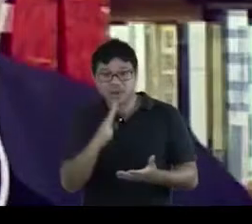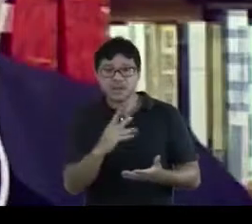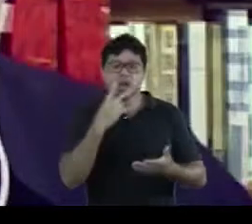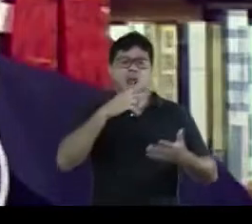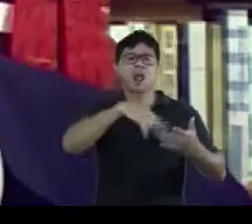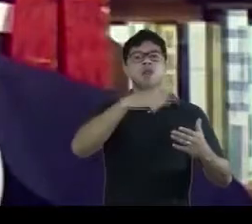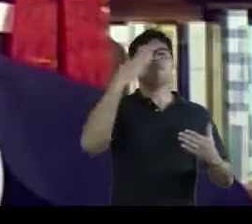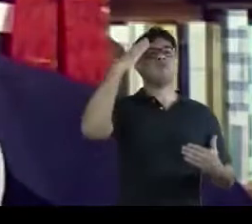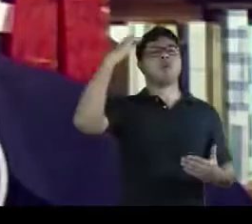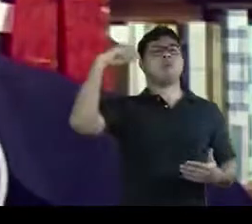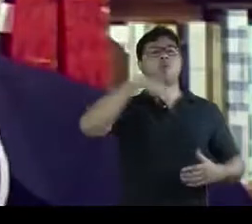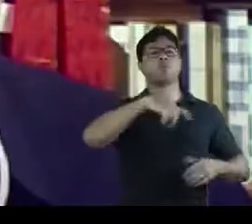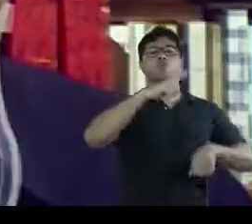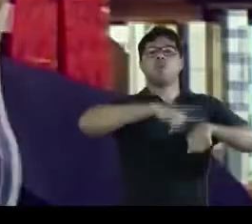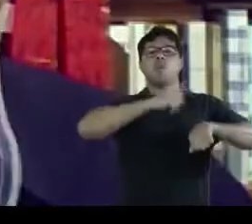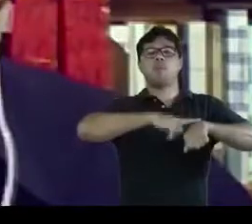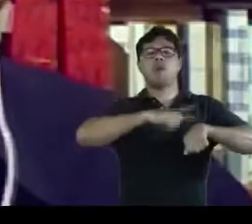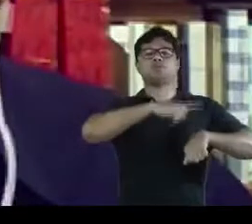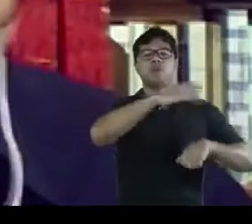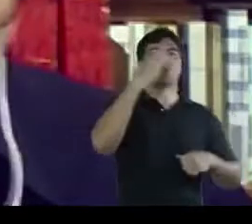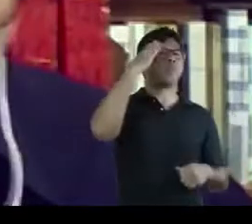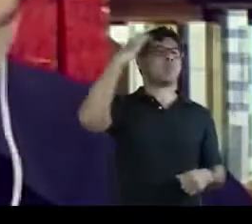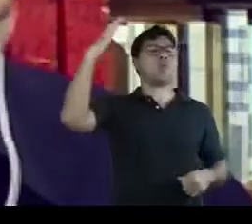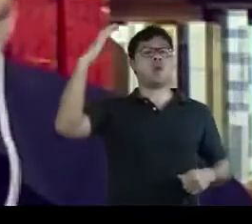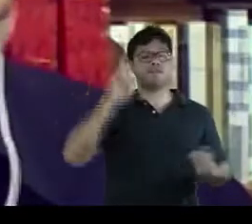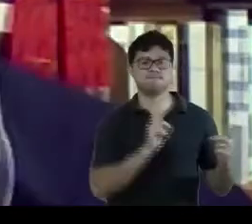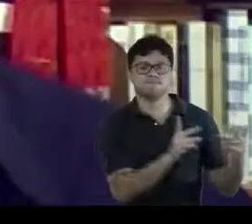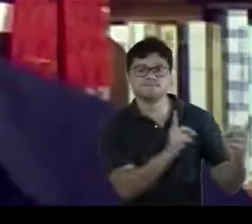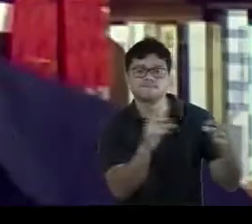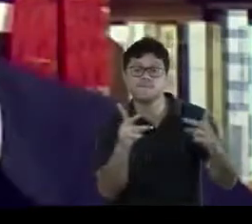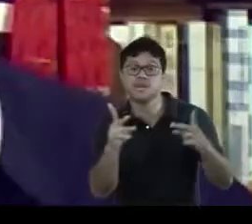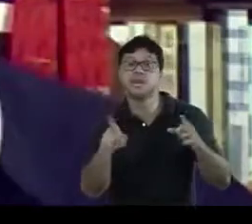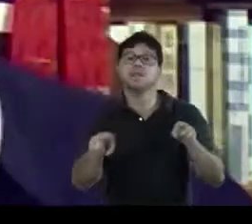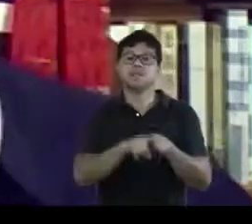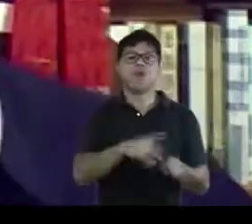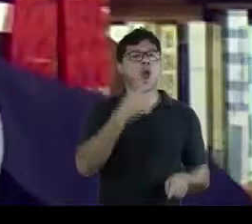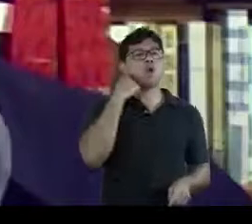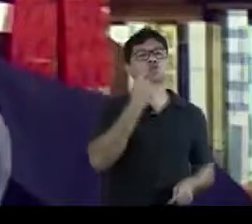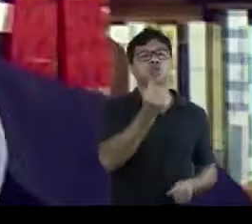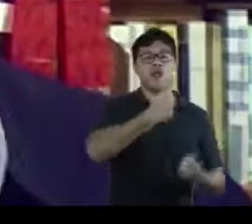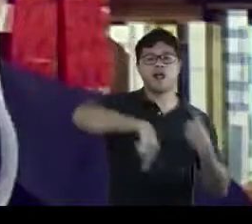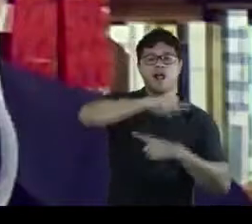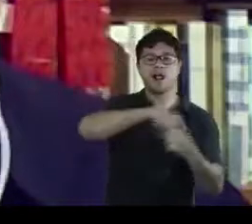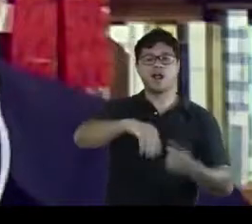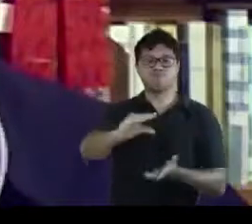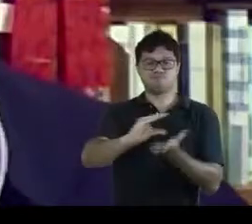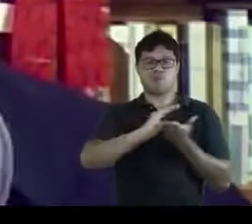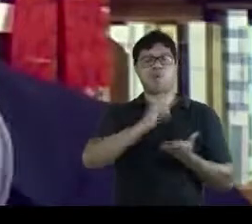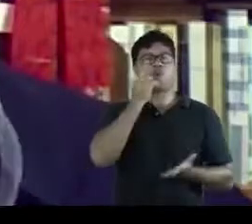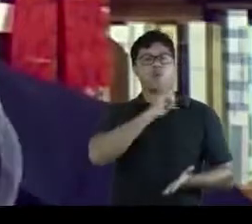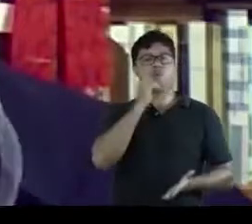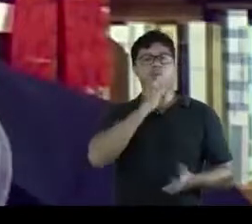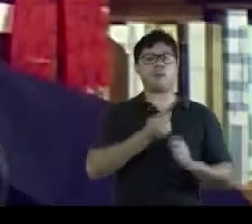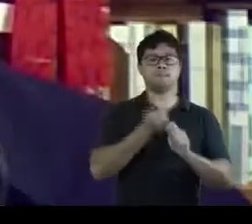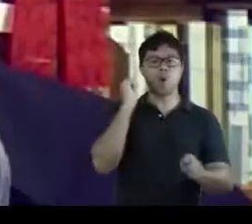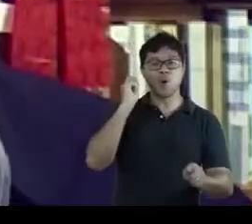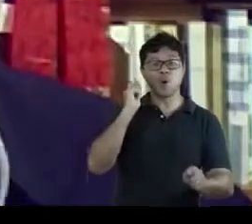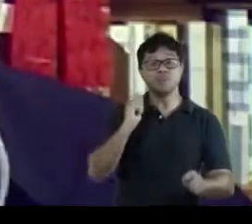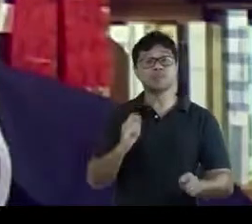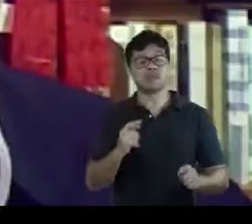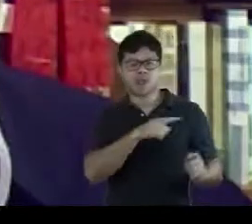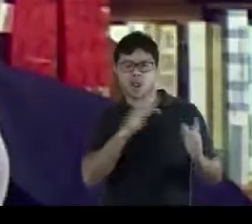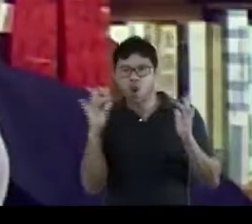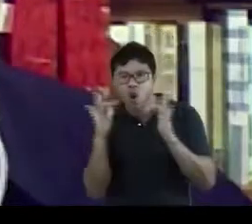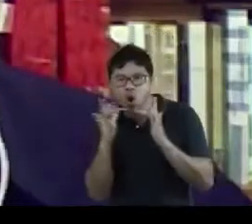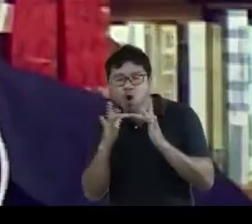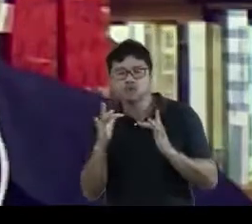autor de grande acolhida naquele momento, e de quebra, obter lucro na operação comercial. O contato com o